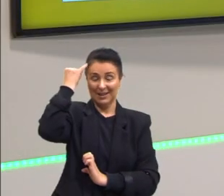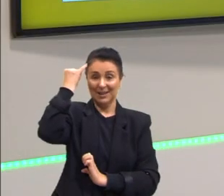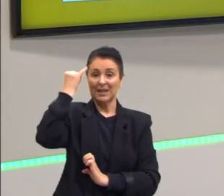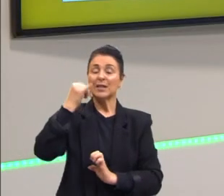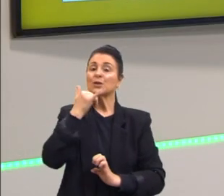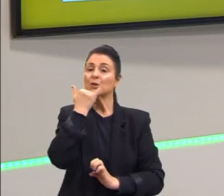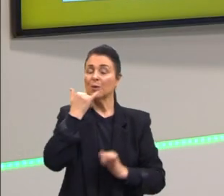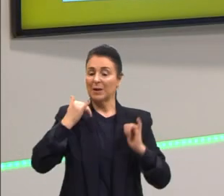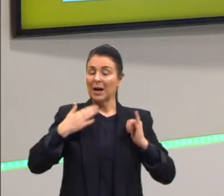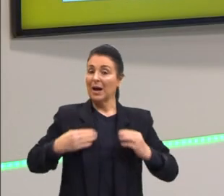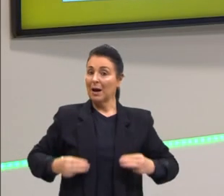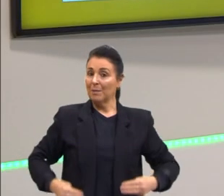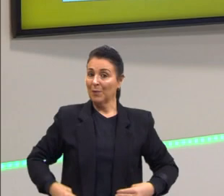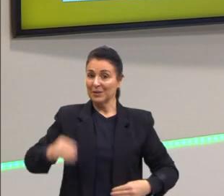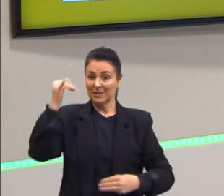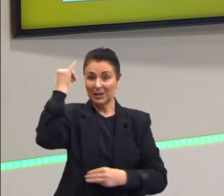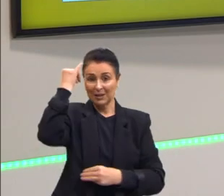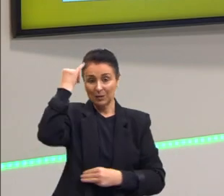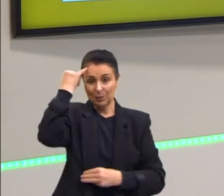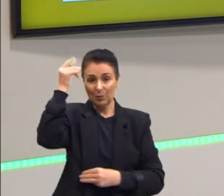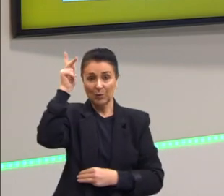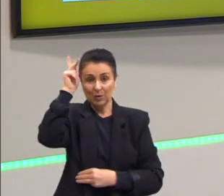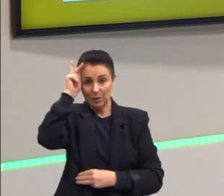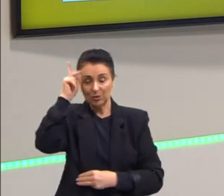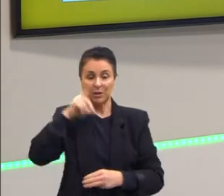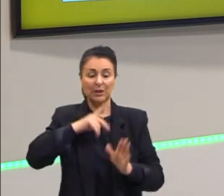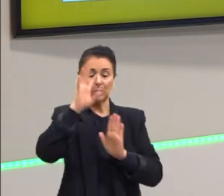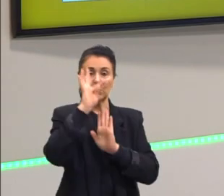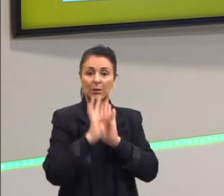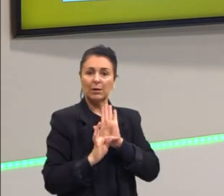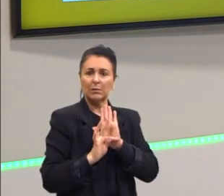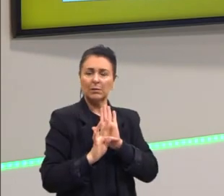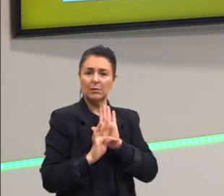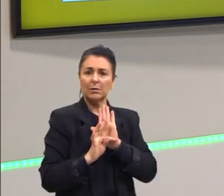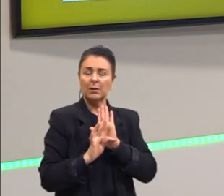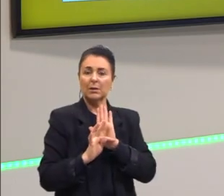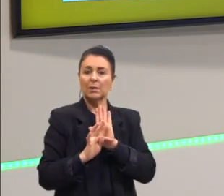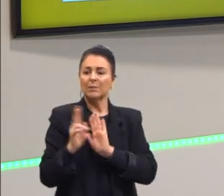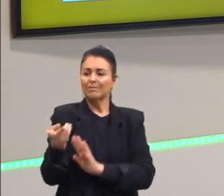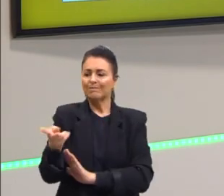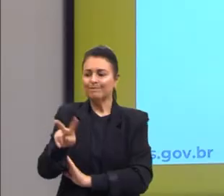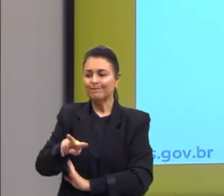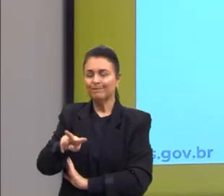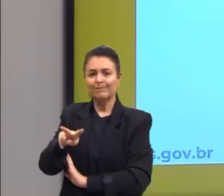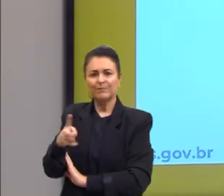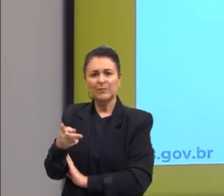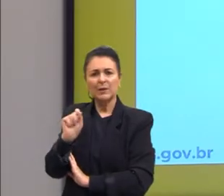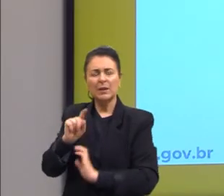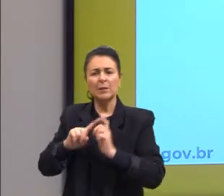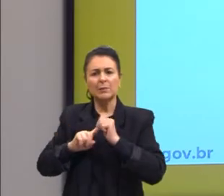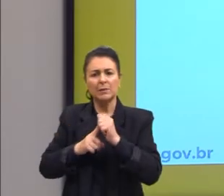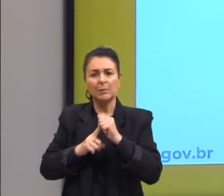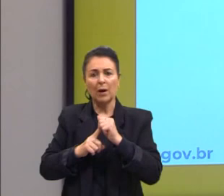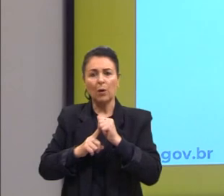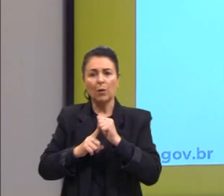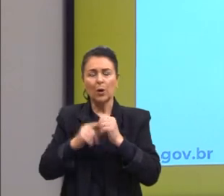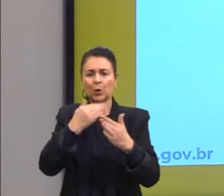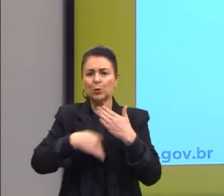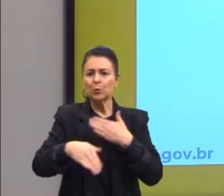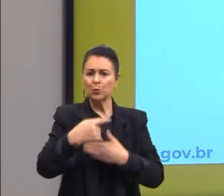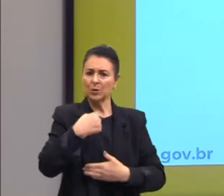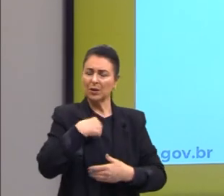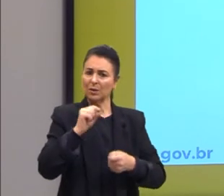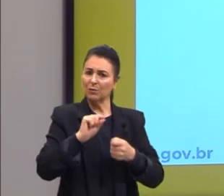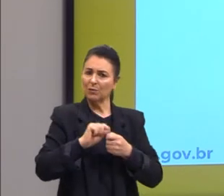falsa promessa de pagamento representada no texto, opõe-se ao princípio de que toda a ação do homem possa valer